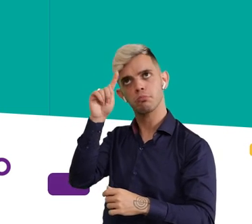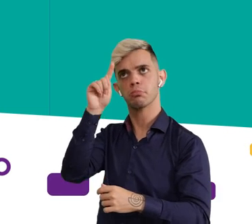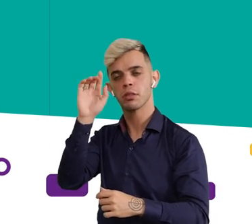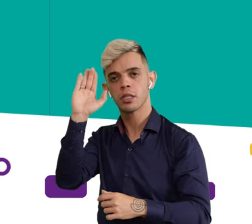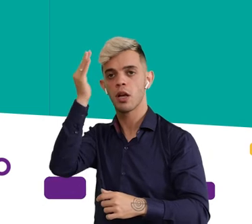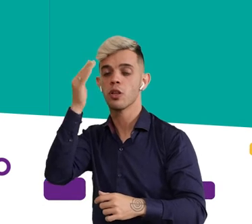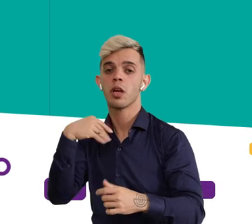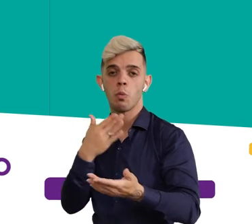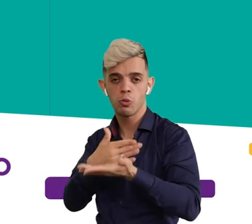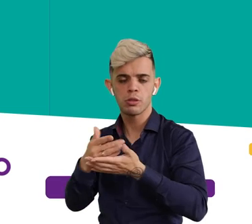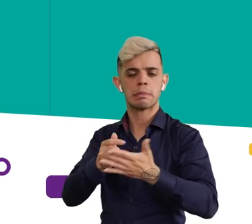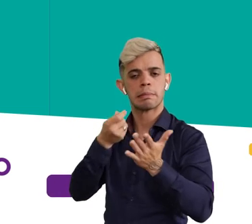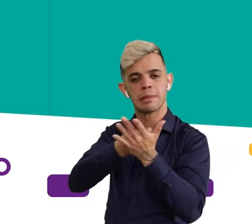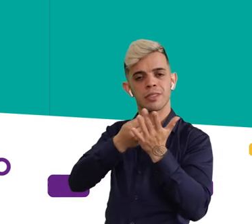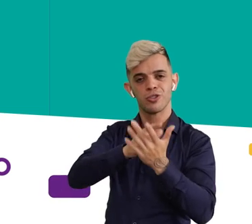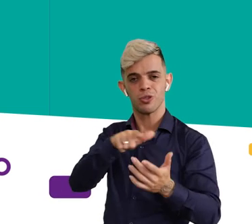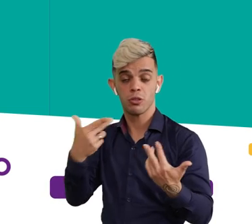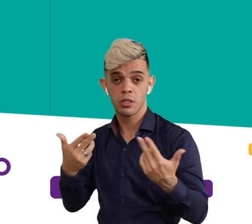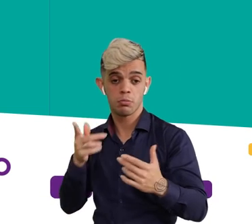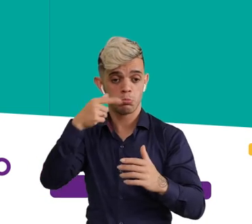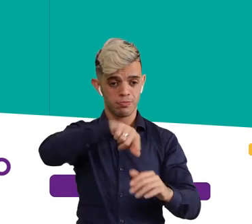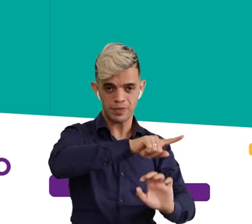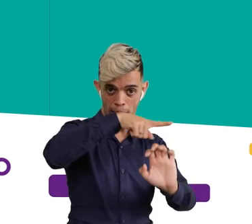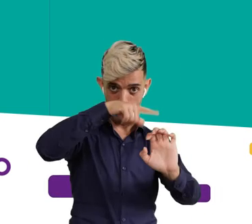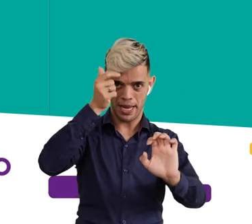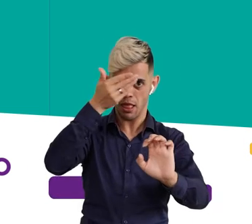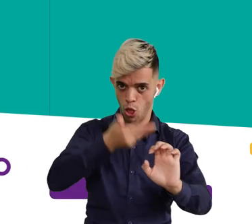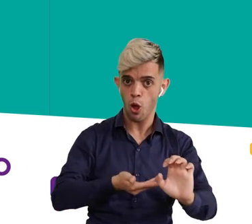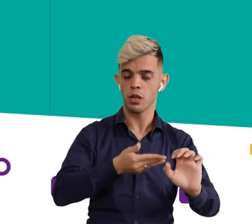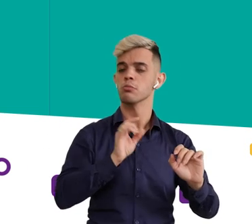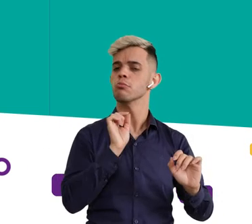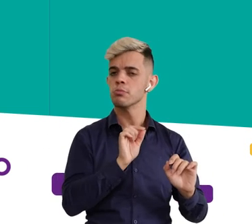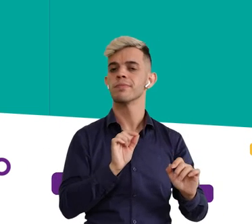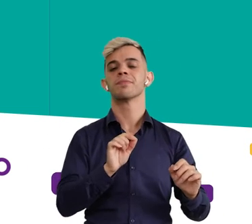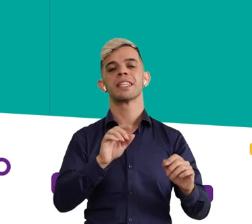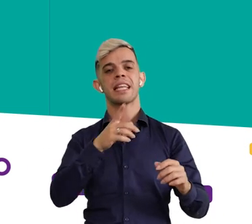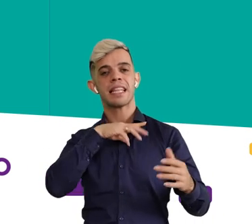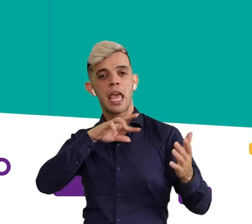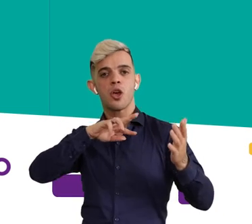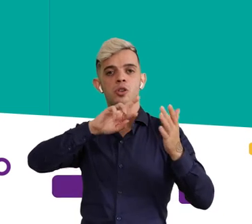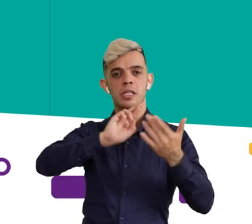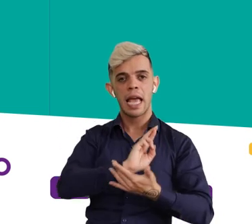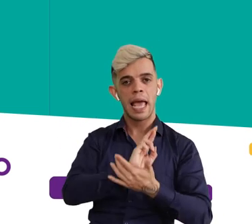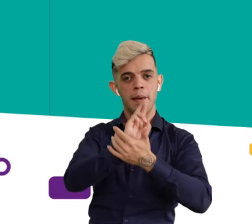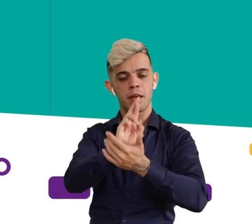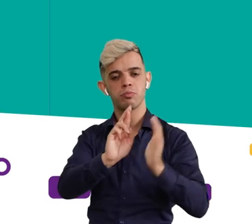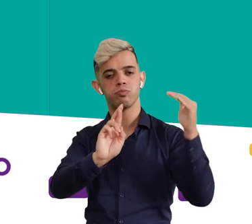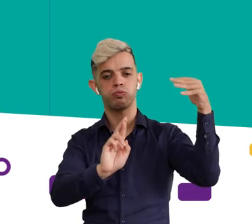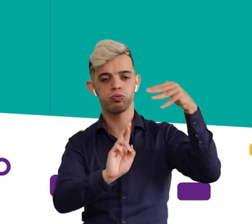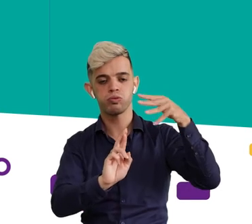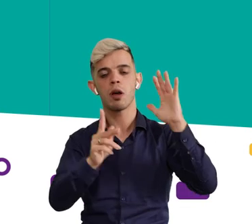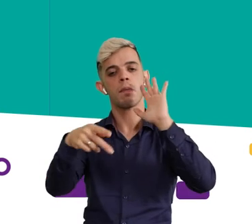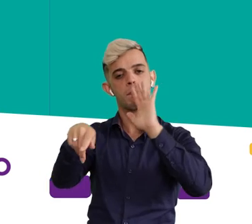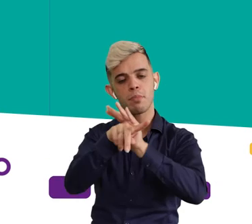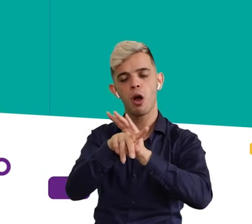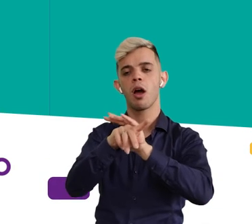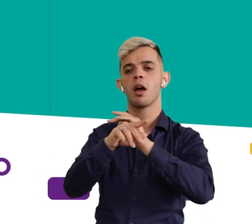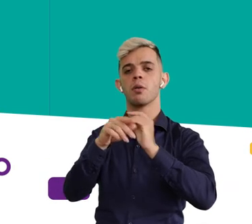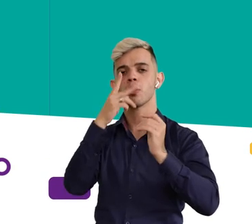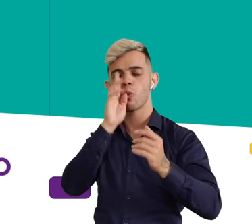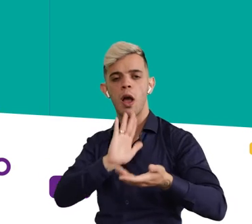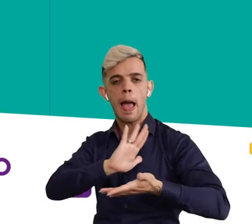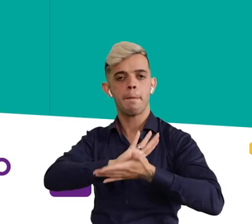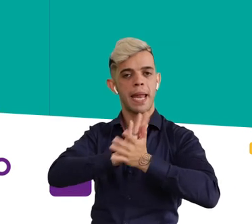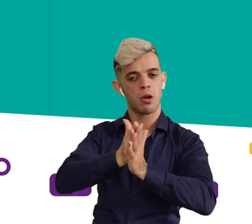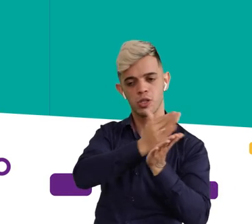difícil por qual ela está passando e ela vai lá e corre atrás. Esse empreendedorismo feminino, ele representa